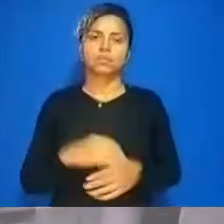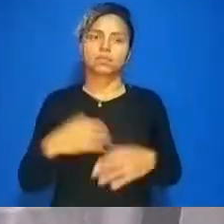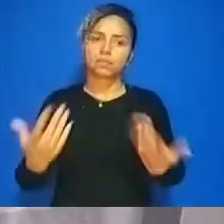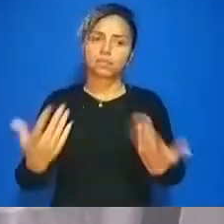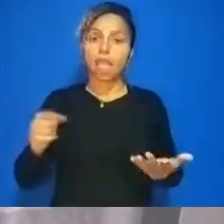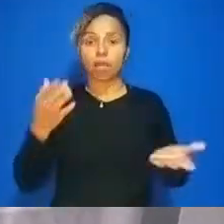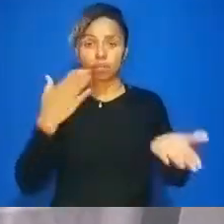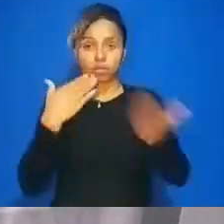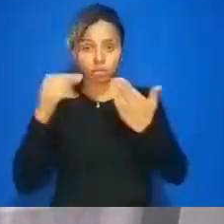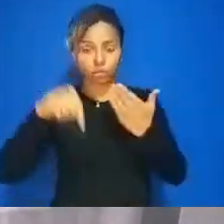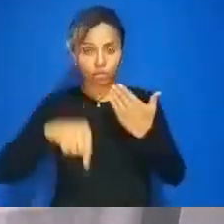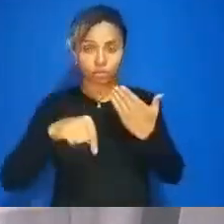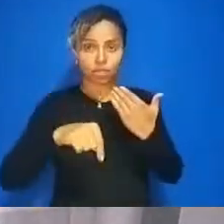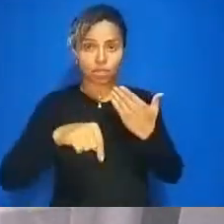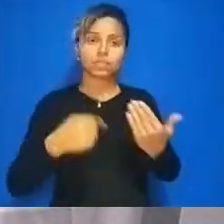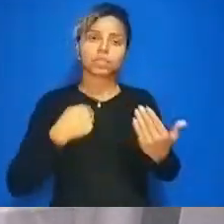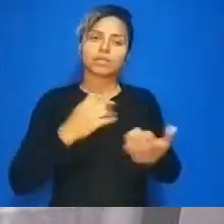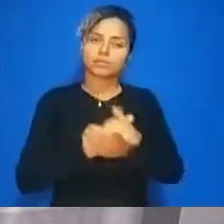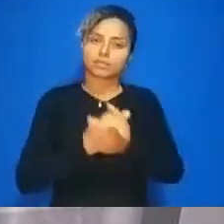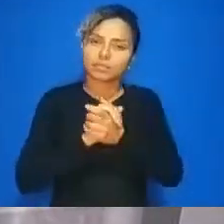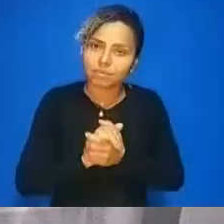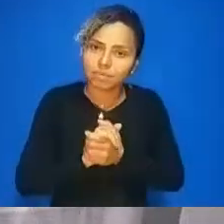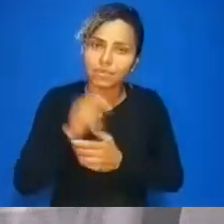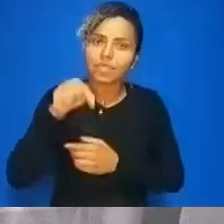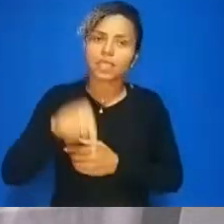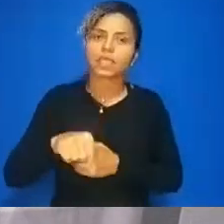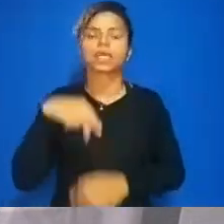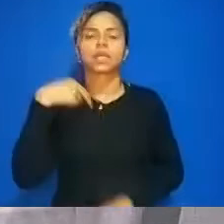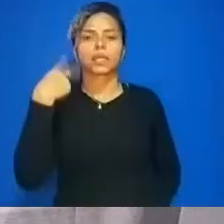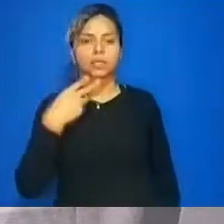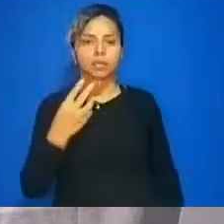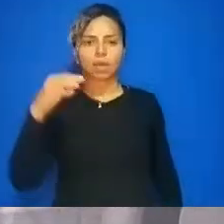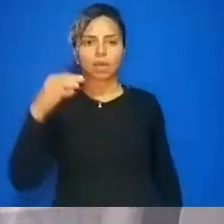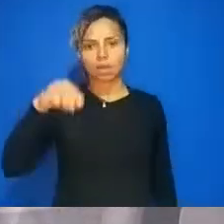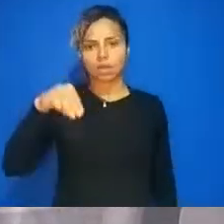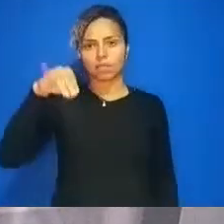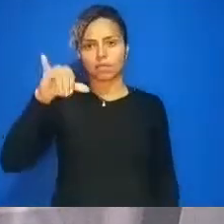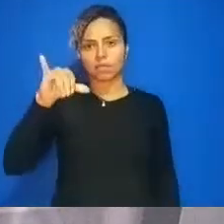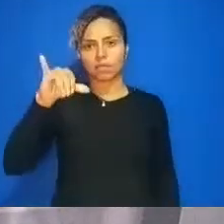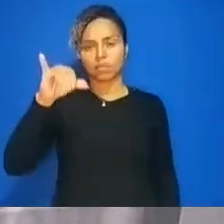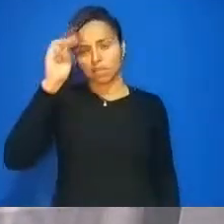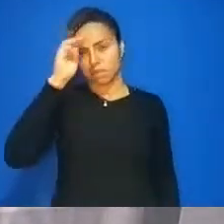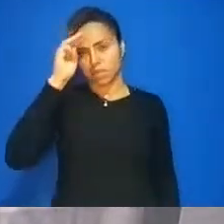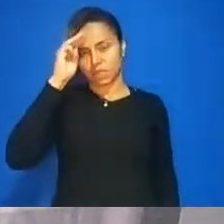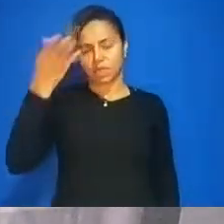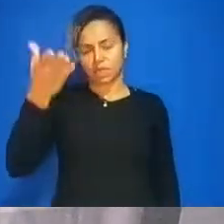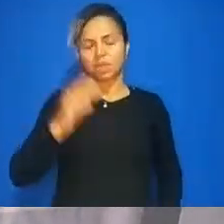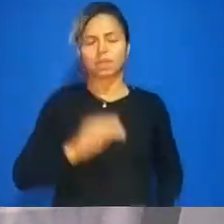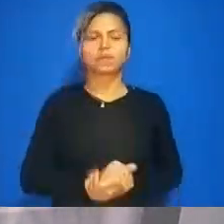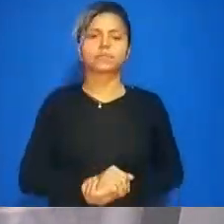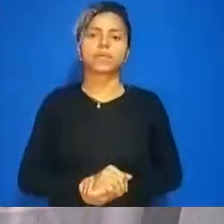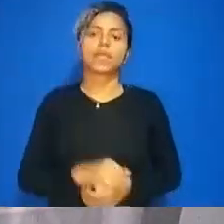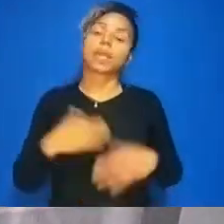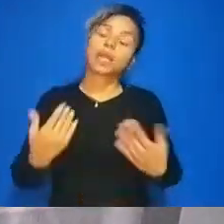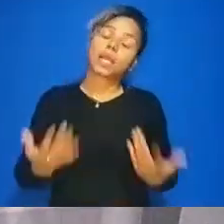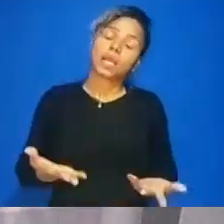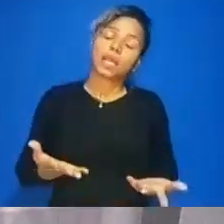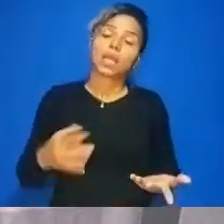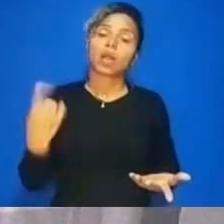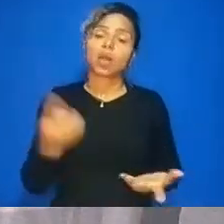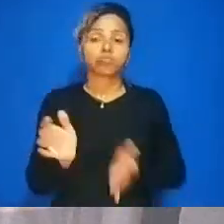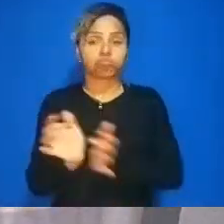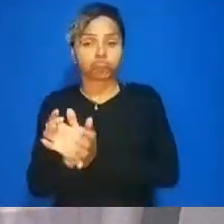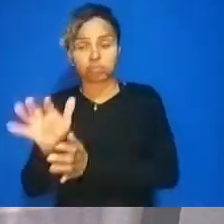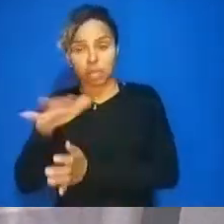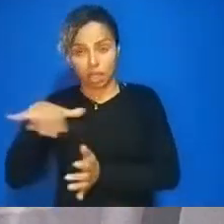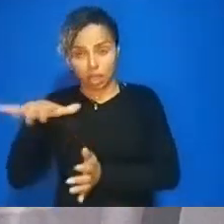cumprimentar também vereador Militão que a ficou na hora também a gente está lá junto com os comerciantes comunidade vereador Sargento